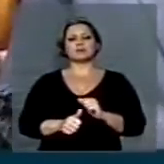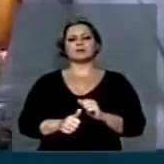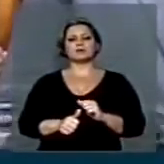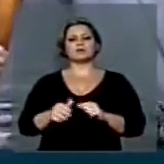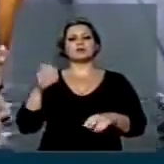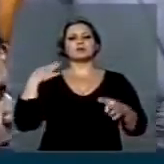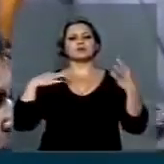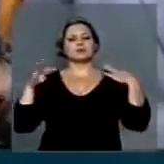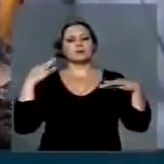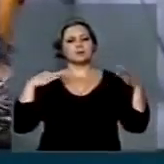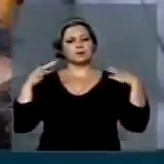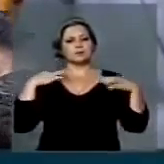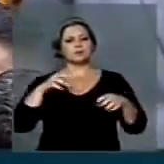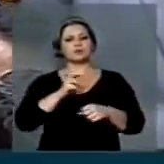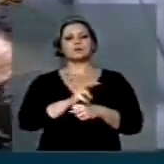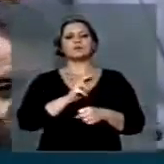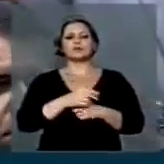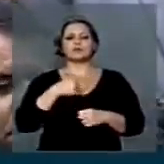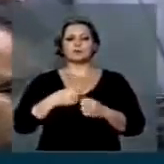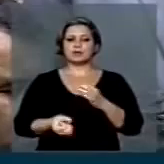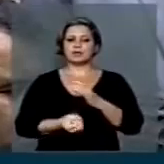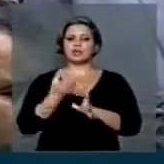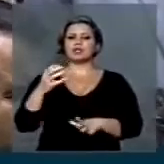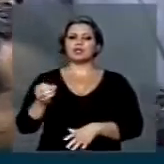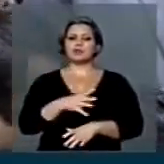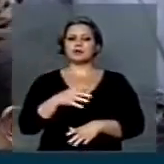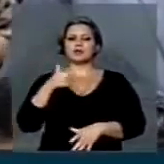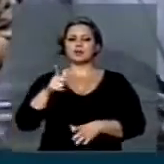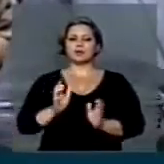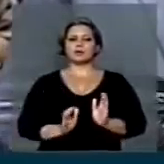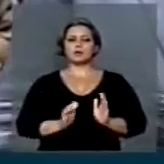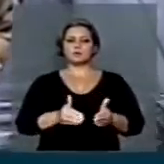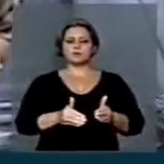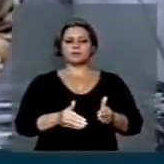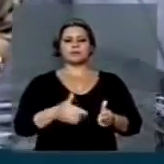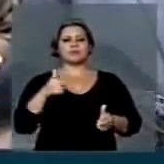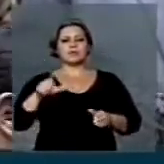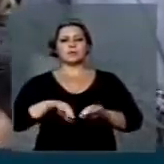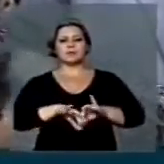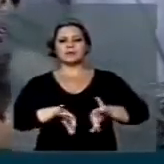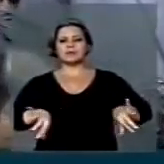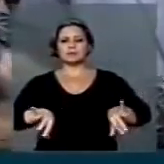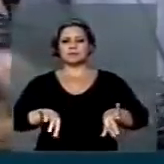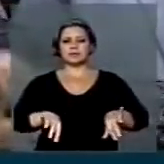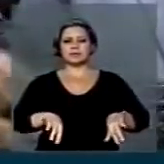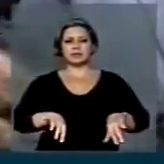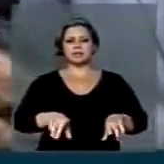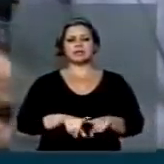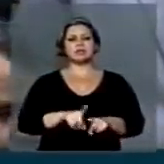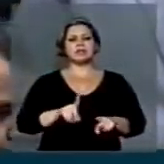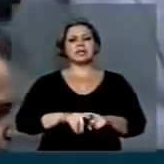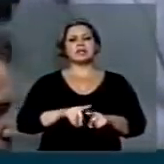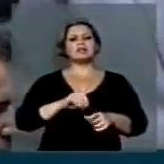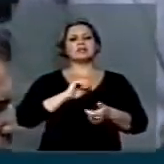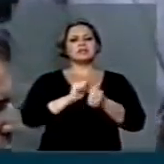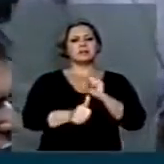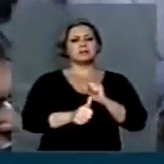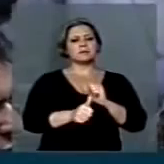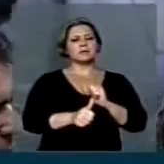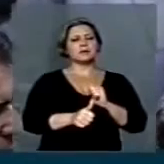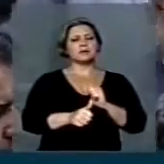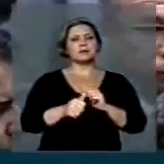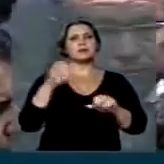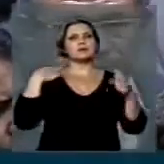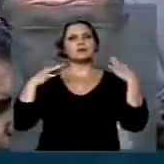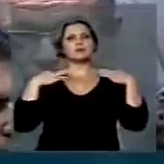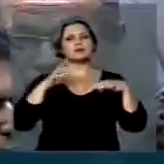estamos cometendo. Mas nós defendemos outra comissão que fizesse a divisão. Esporte e Turismo já é dividido na desenvolvimento econômico